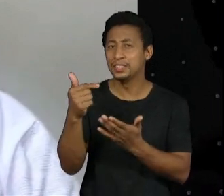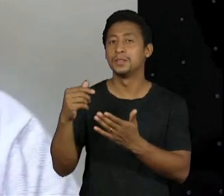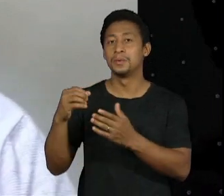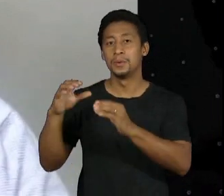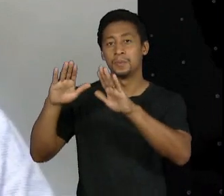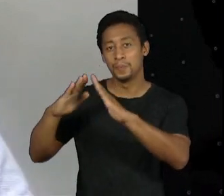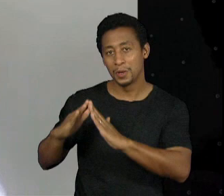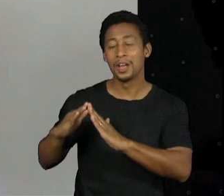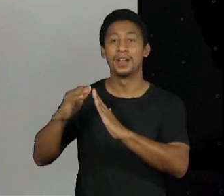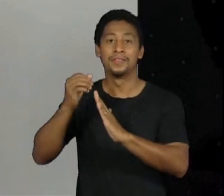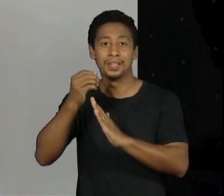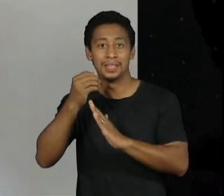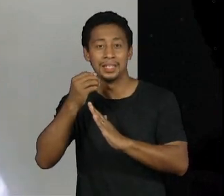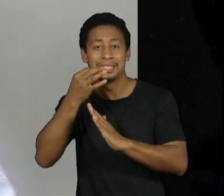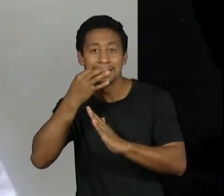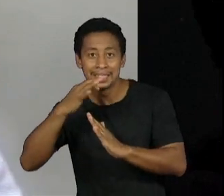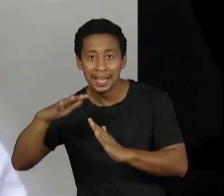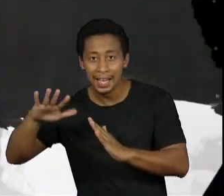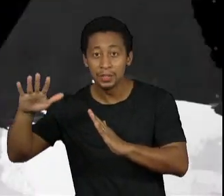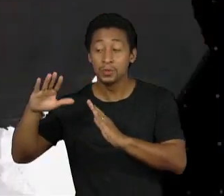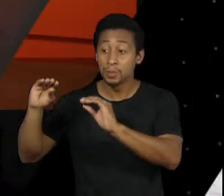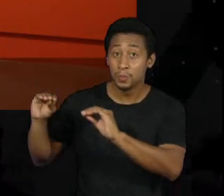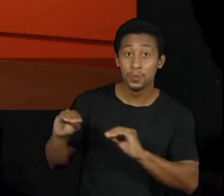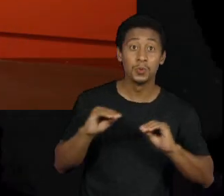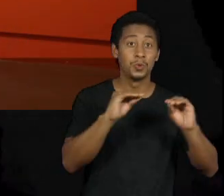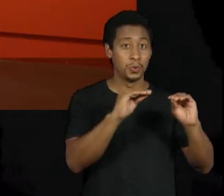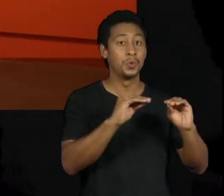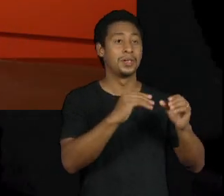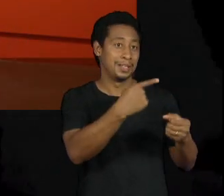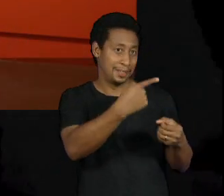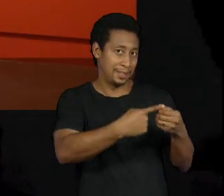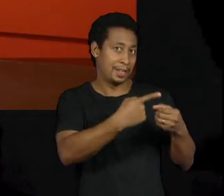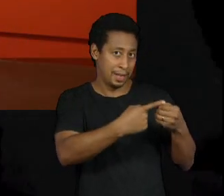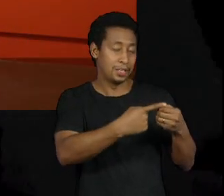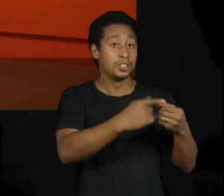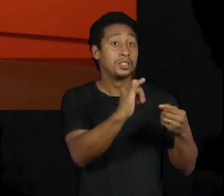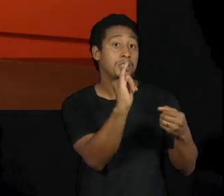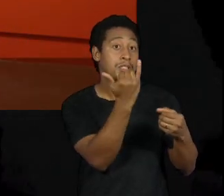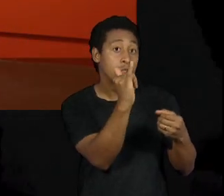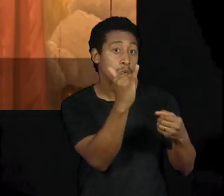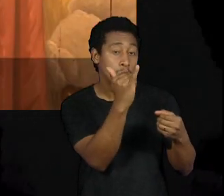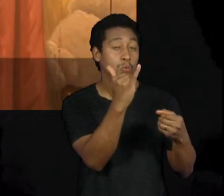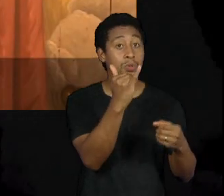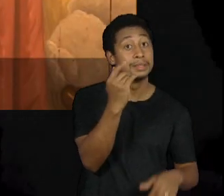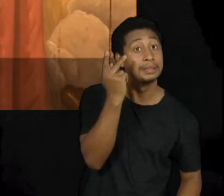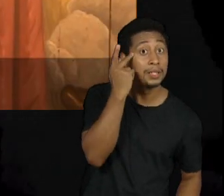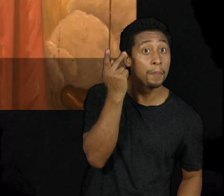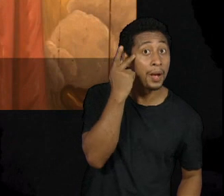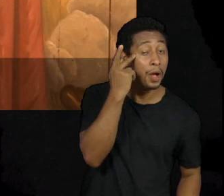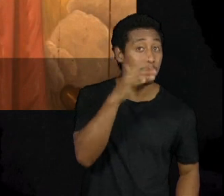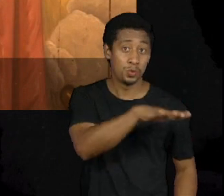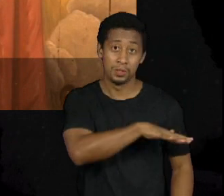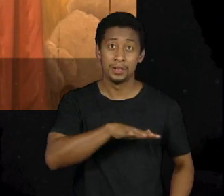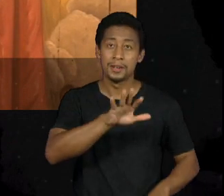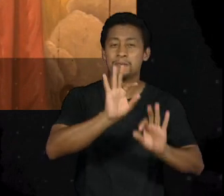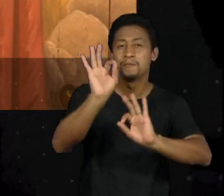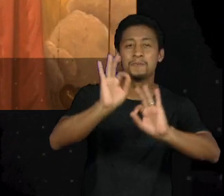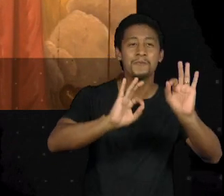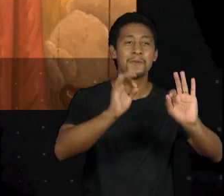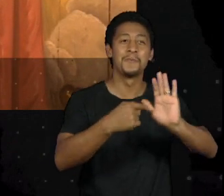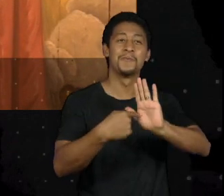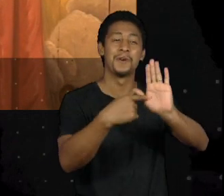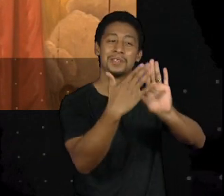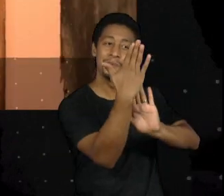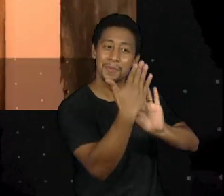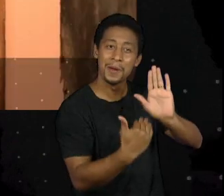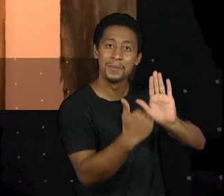mais rica do estado de São Paulo que era a cidade de Itu A cidade de Itu ela está no apogeu decorando a igreja matriz